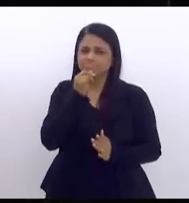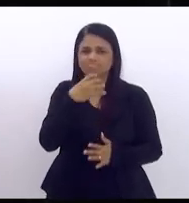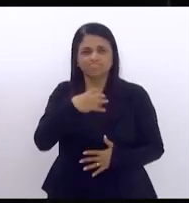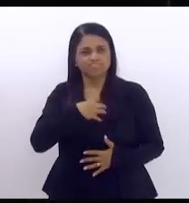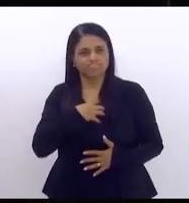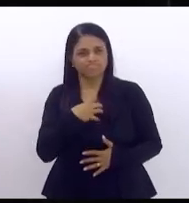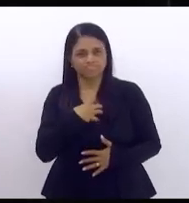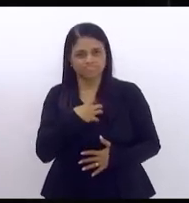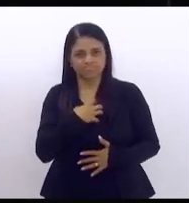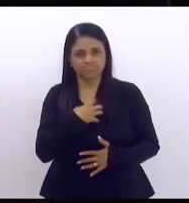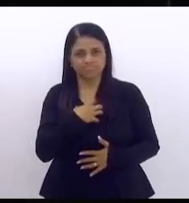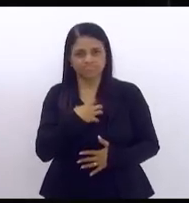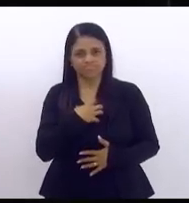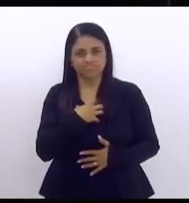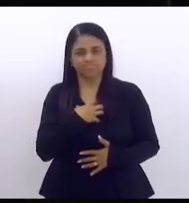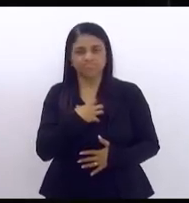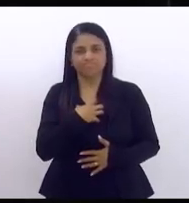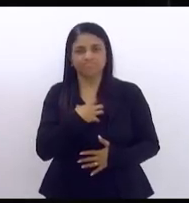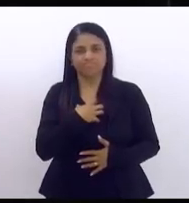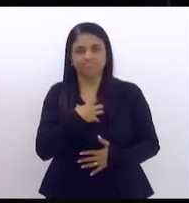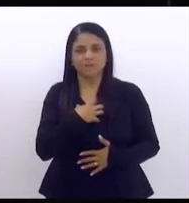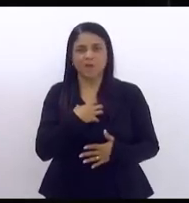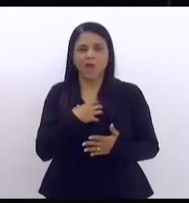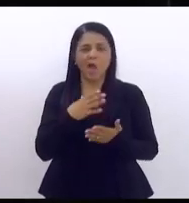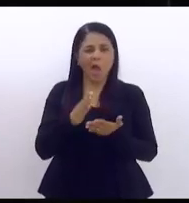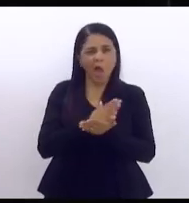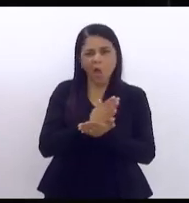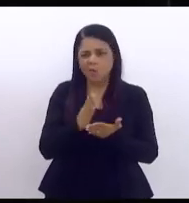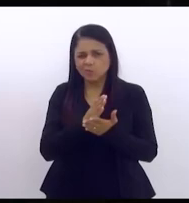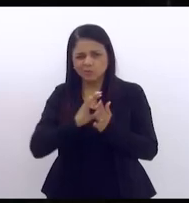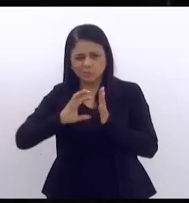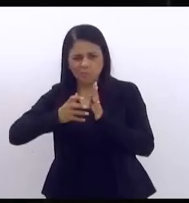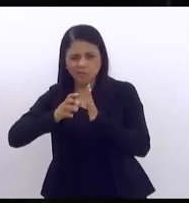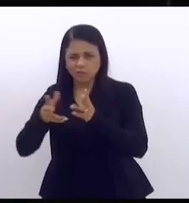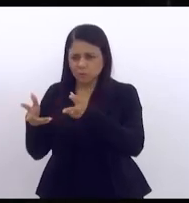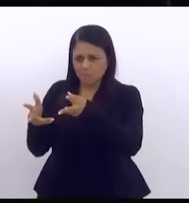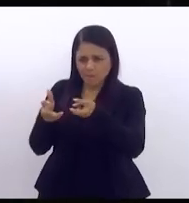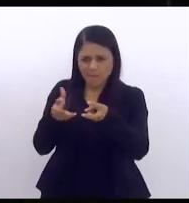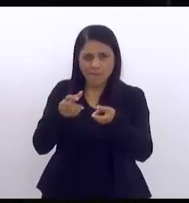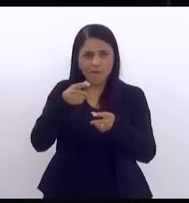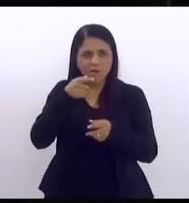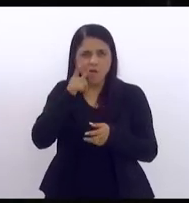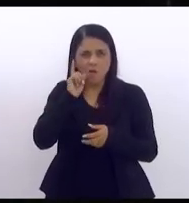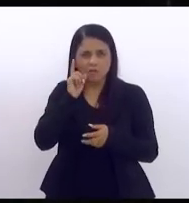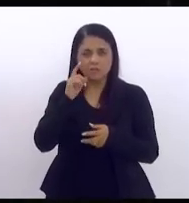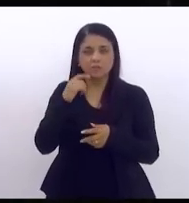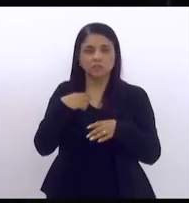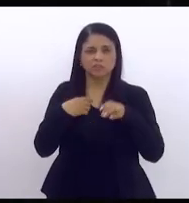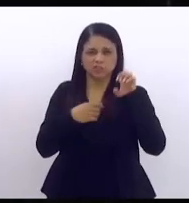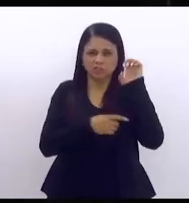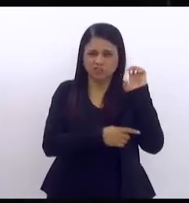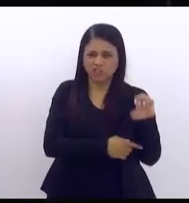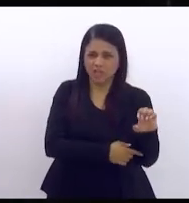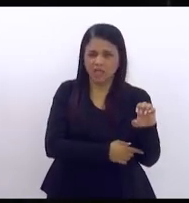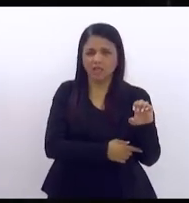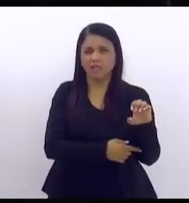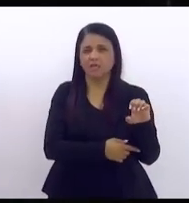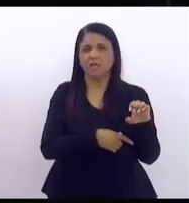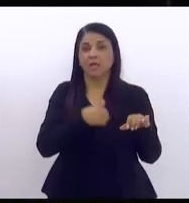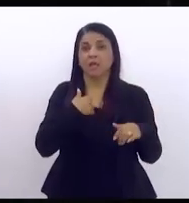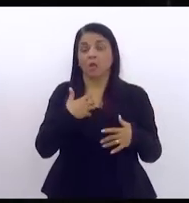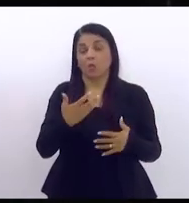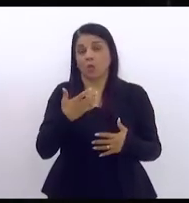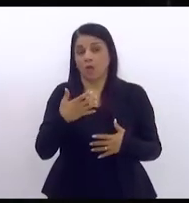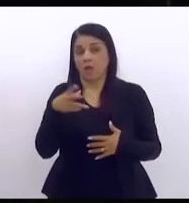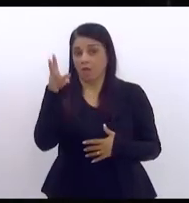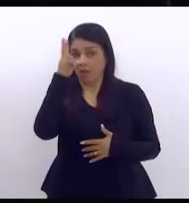porque eu vi alguns partidos de esquerda que eu, aliás, eu quero lembrar aqui